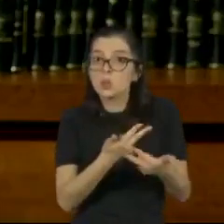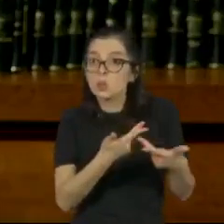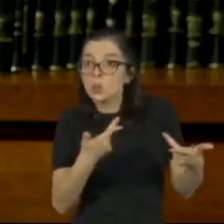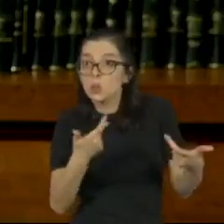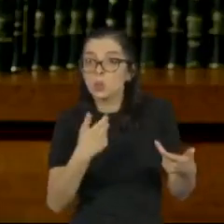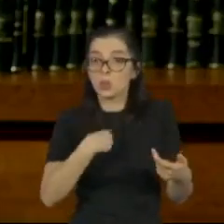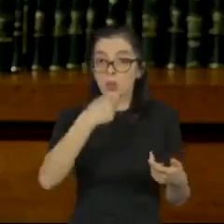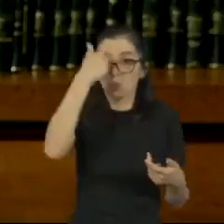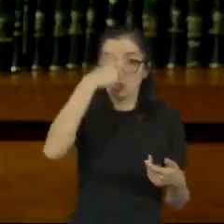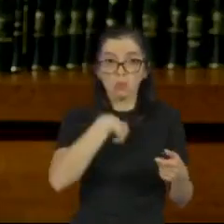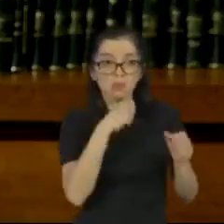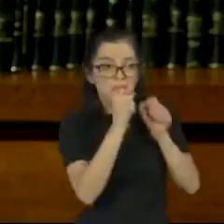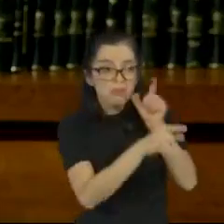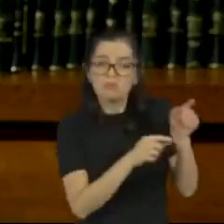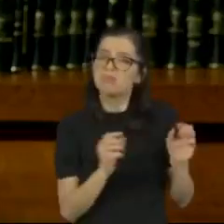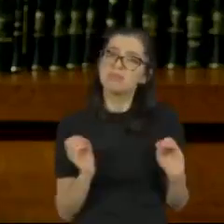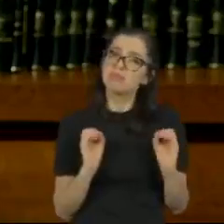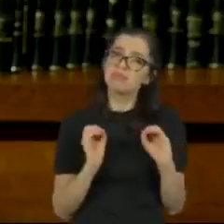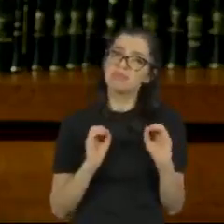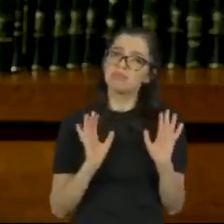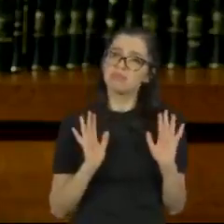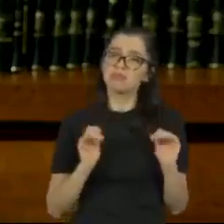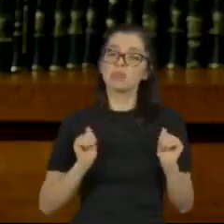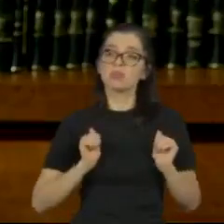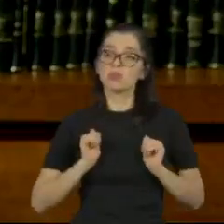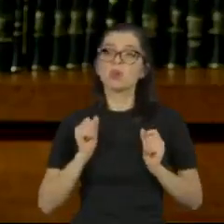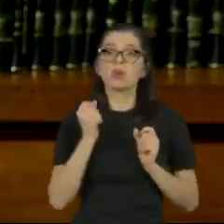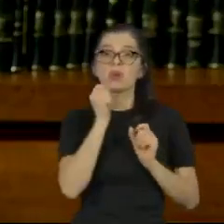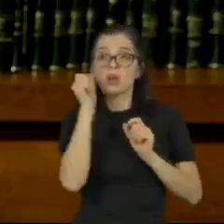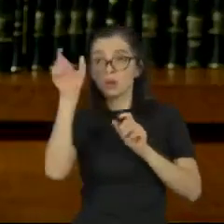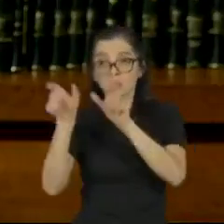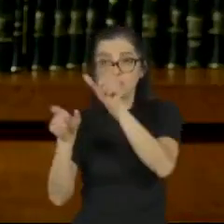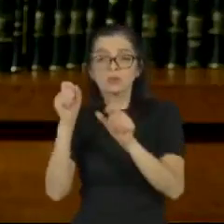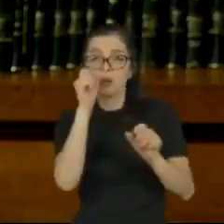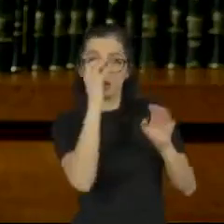estou jogando pedra. Há acusações, ele tem que se defender na justiça, não é comigo.